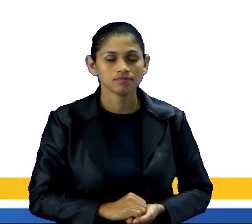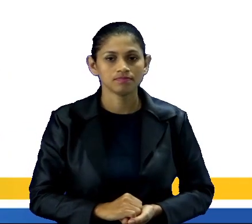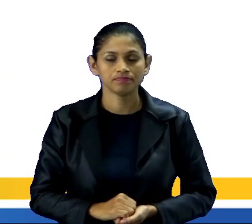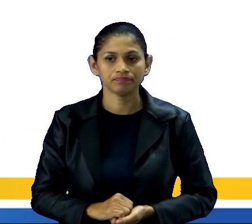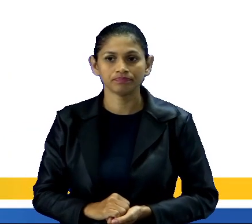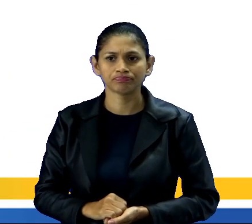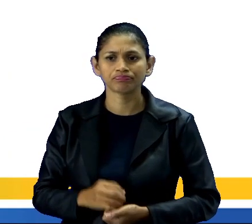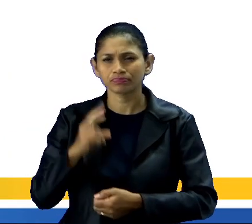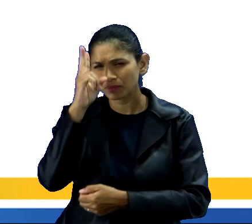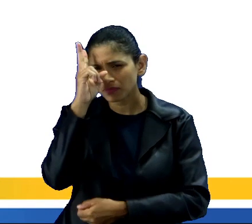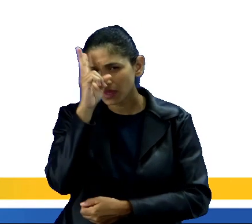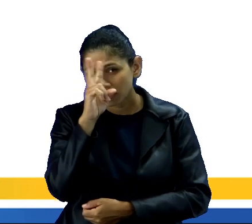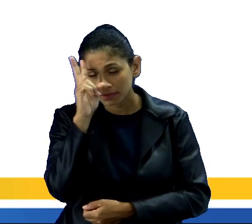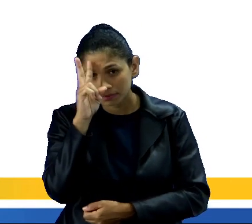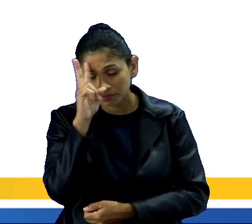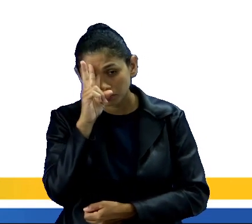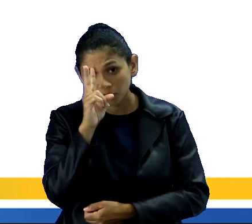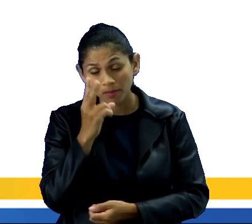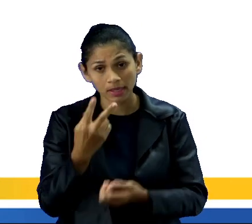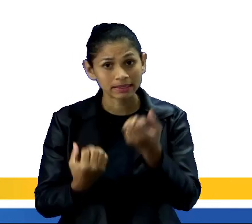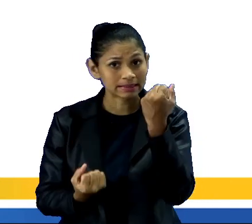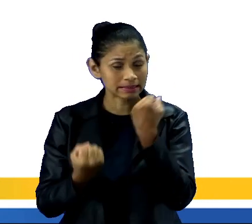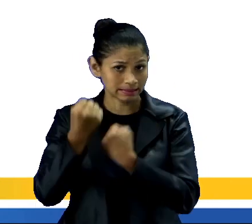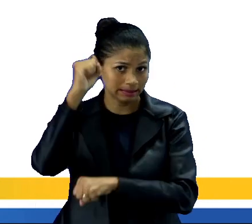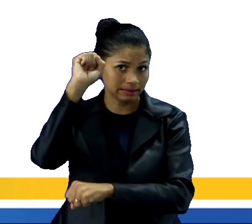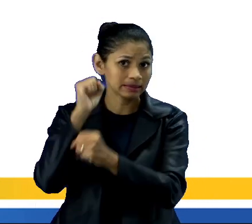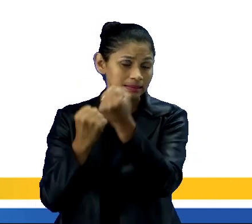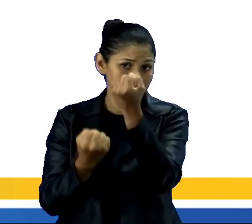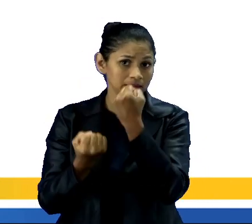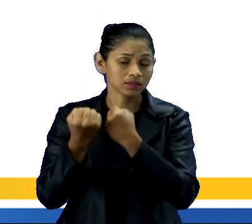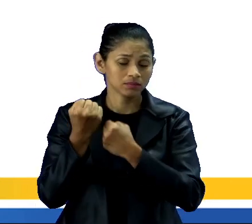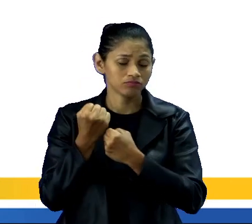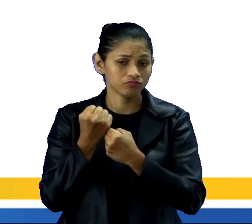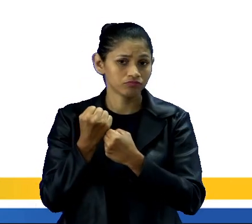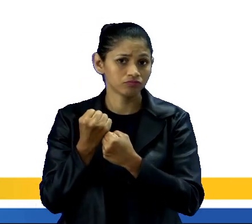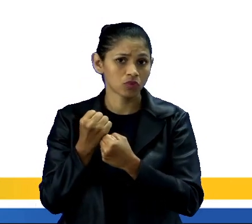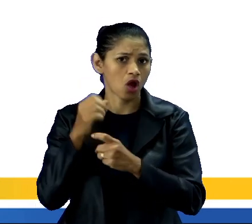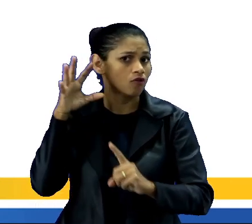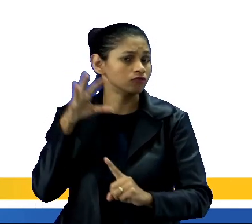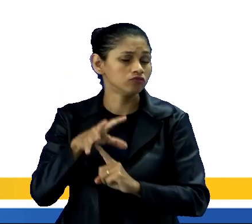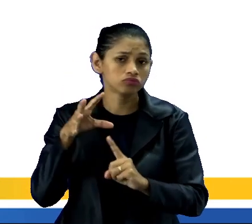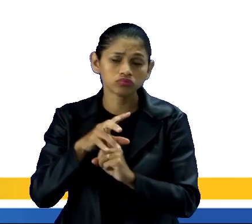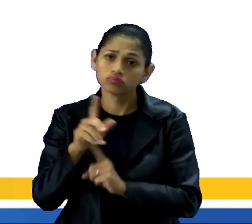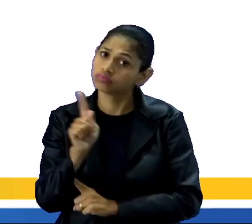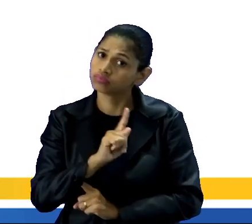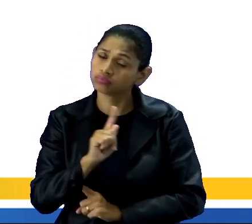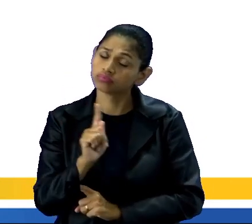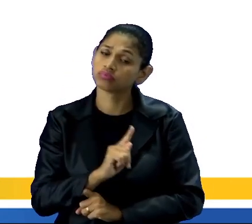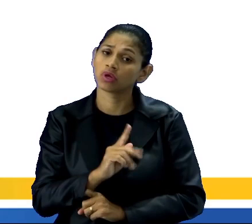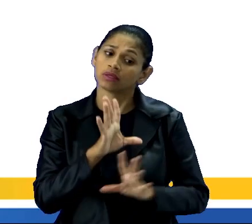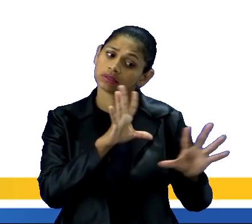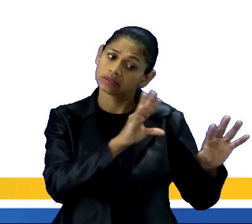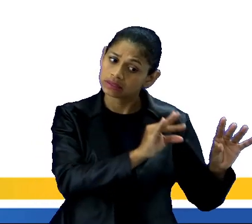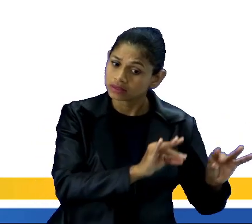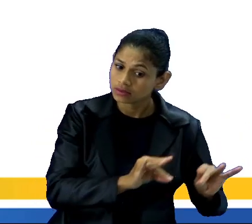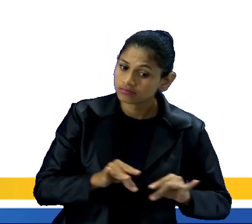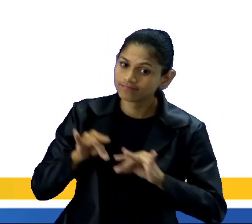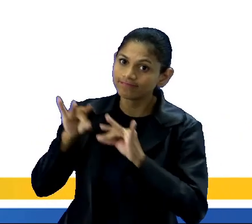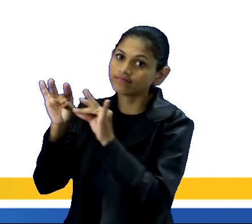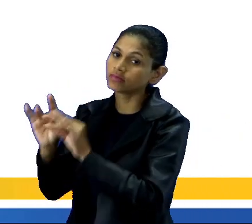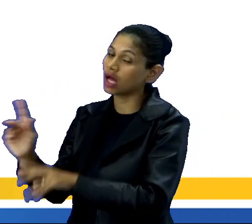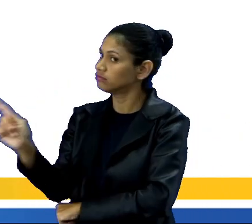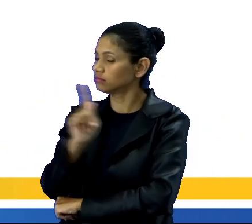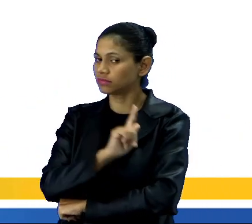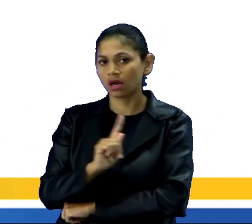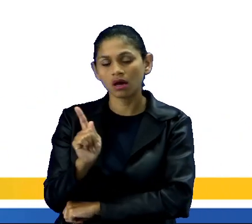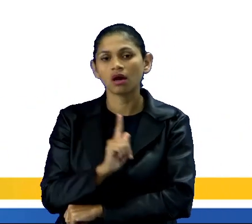Vale lembrar que a mecanização não é um fator responsável pelo processo de migração em massa do campo para a cidade, né, que